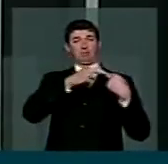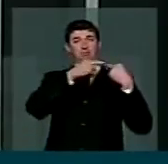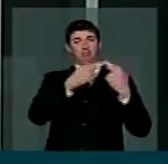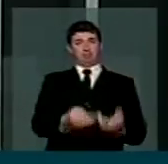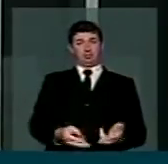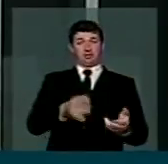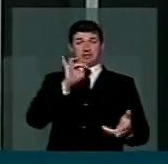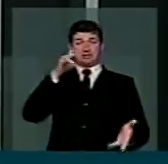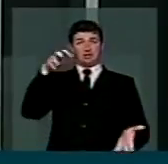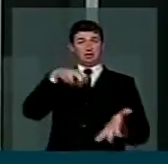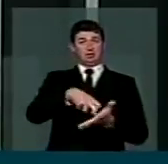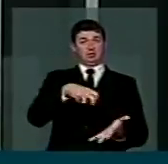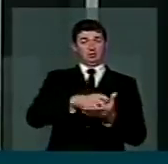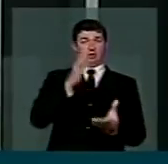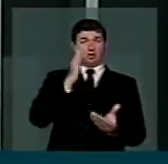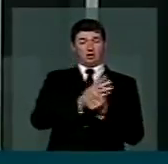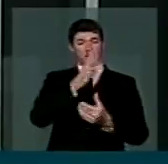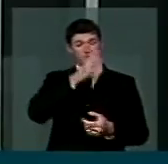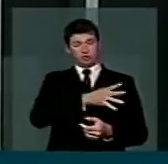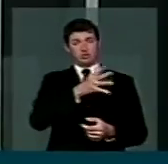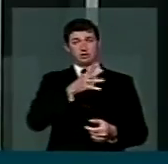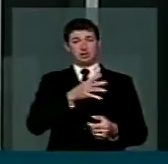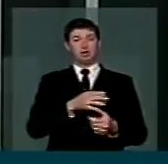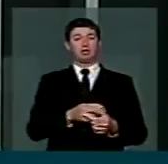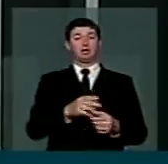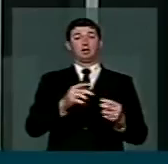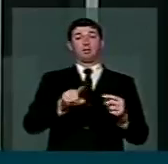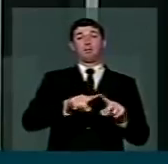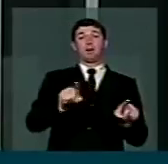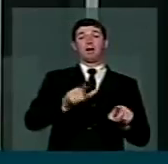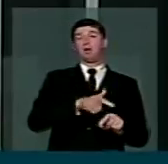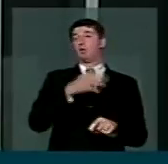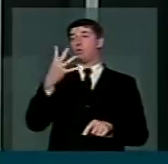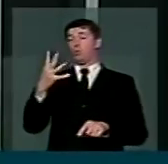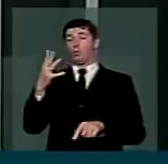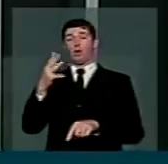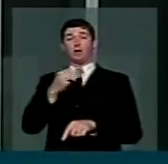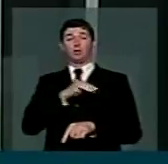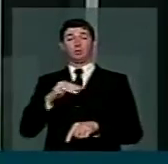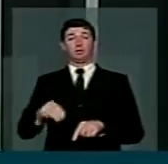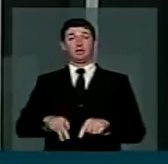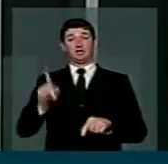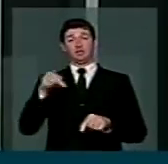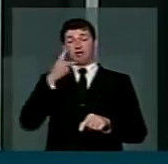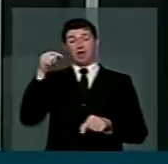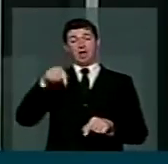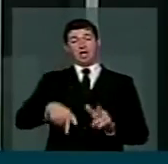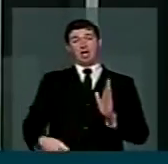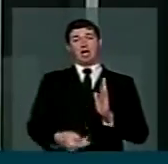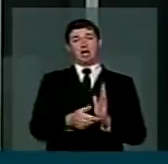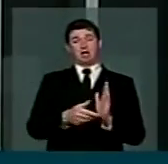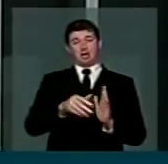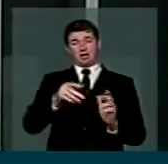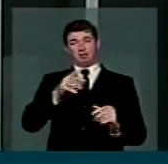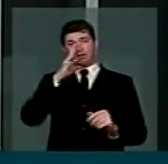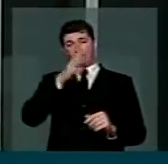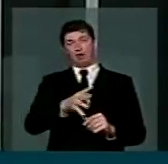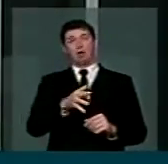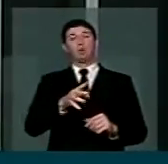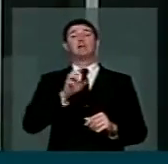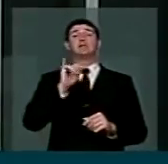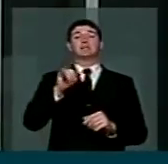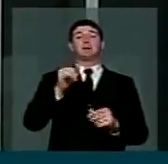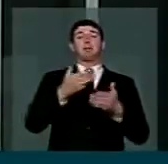criminalmente, e, de outro lado, quatro ministros que defendem que cabe à Câmara dos Deputados declarar a perda do mandato,